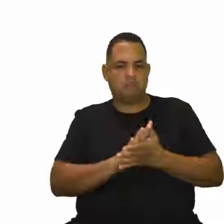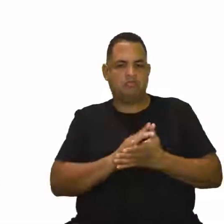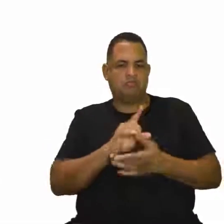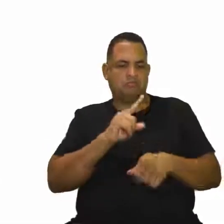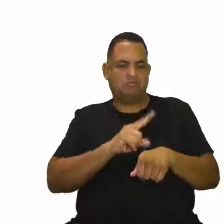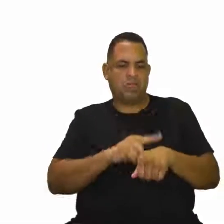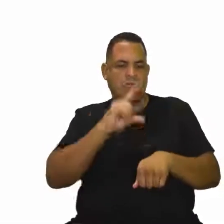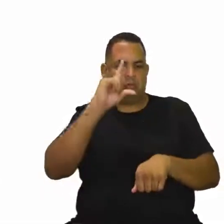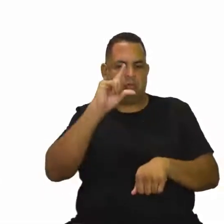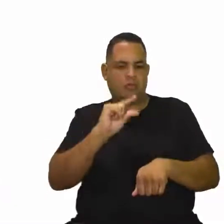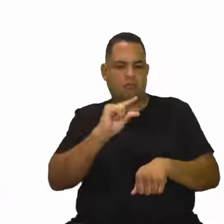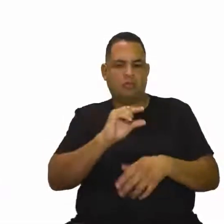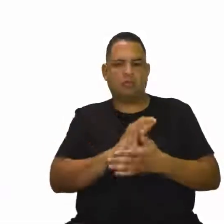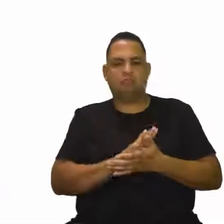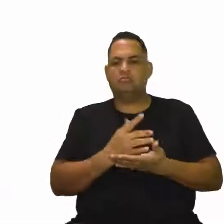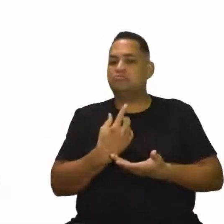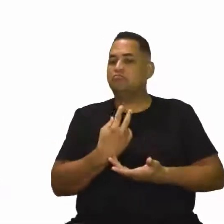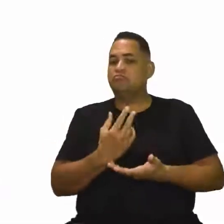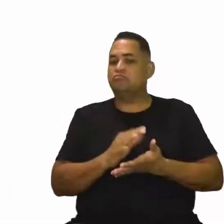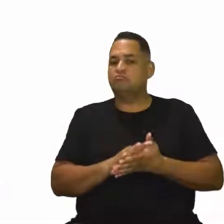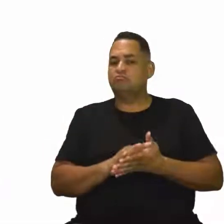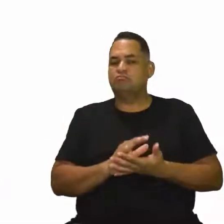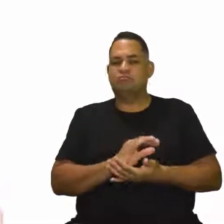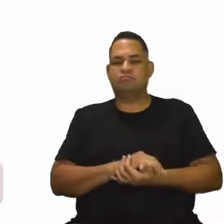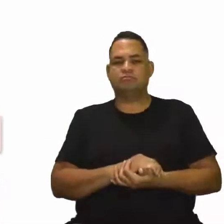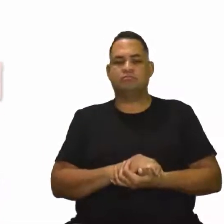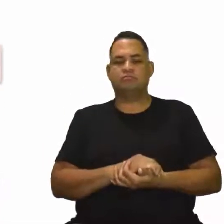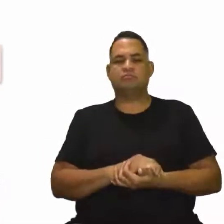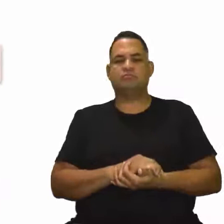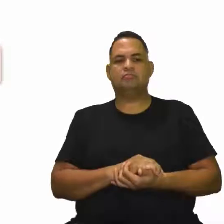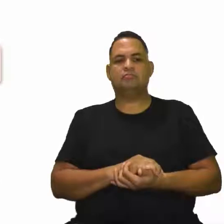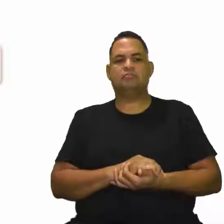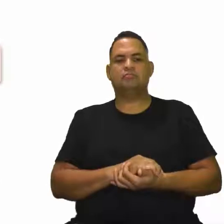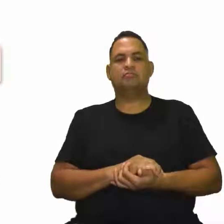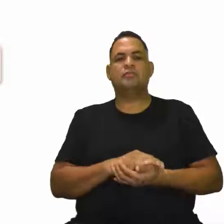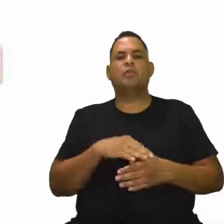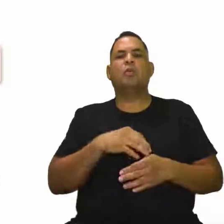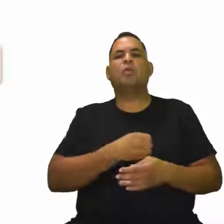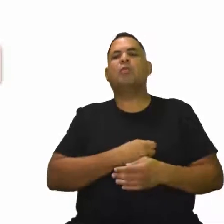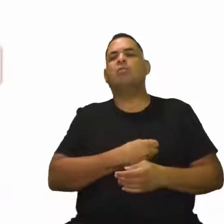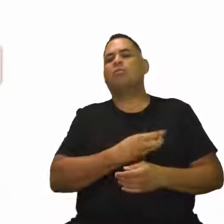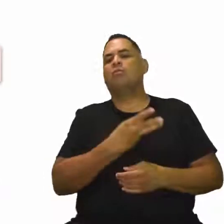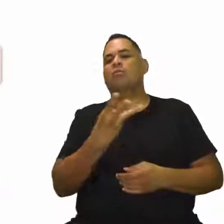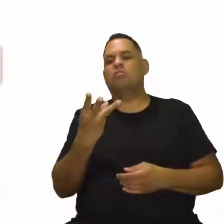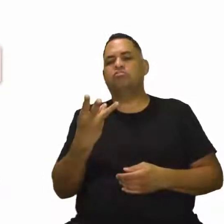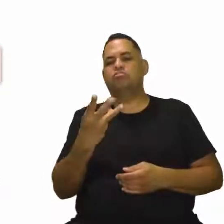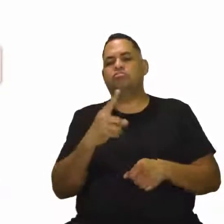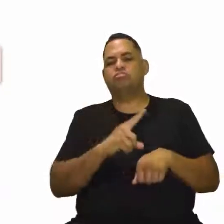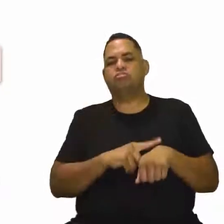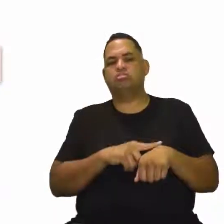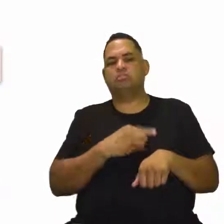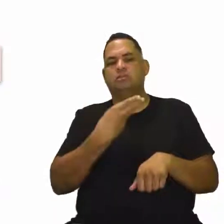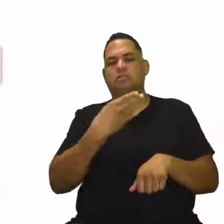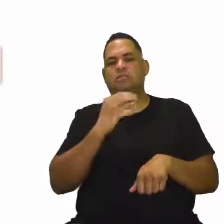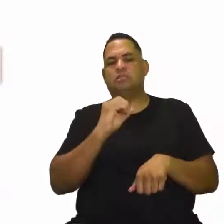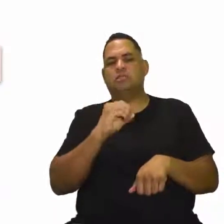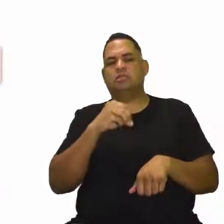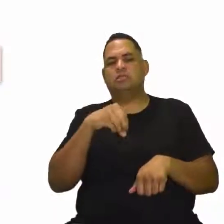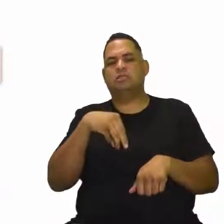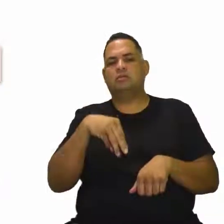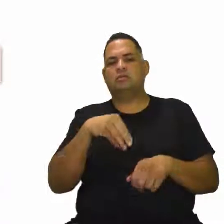duração. Para o idoso não se cansar tanto. Mas por quanto tempo, né? 30 minutos por dia,